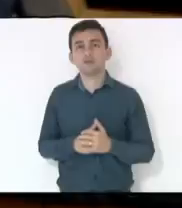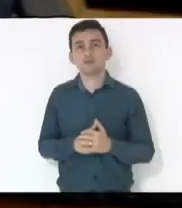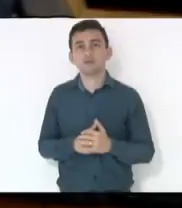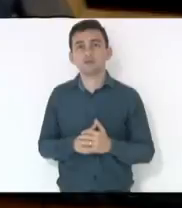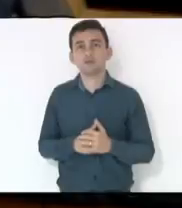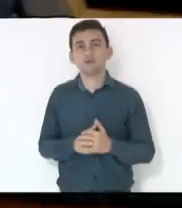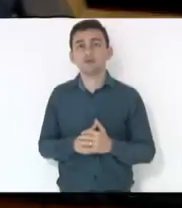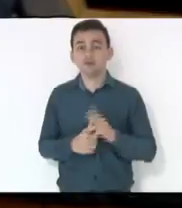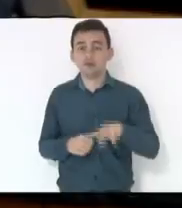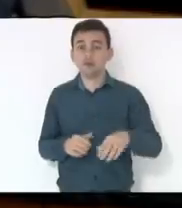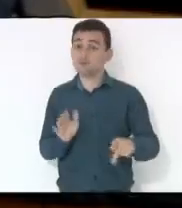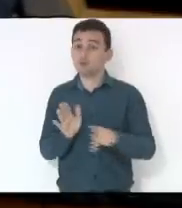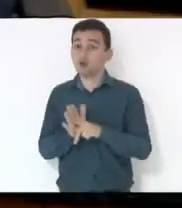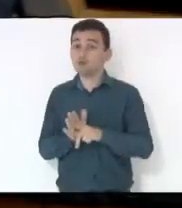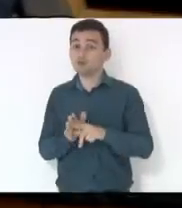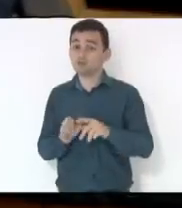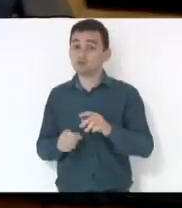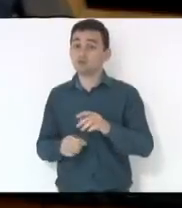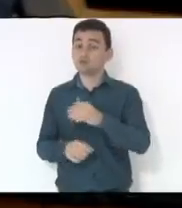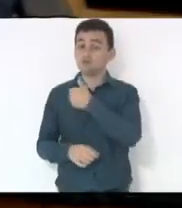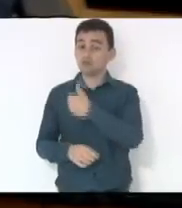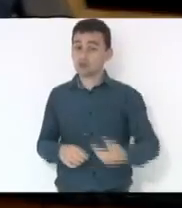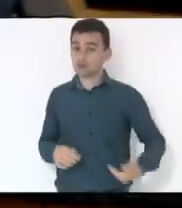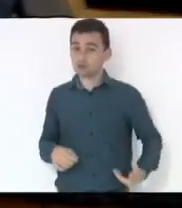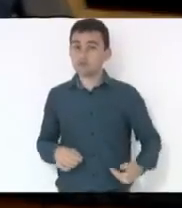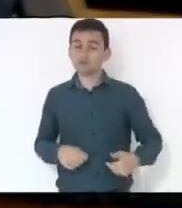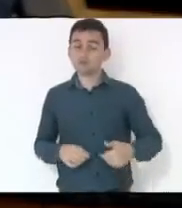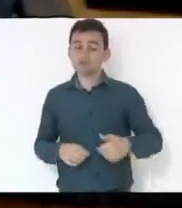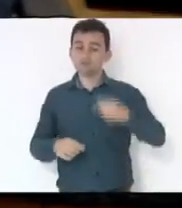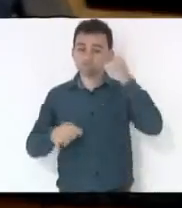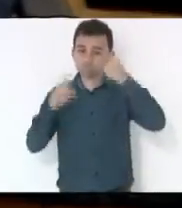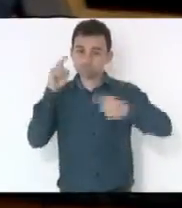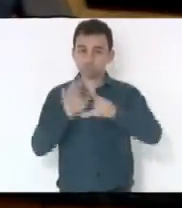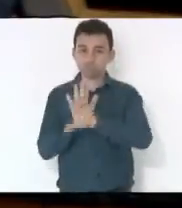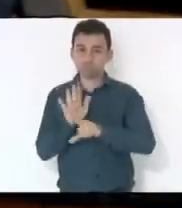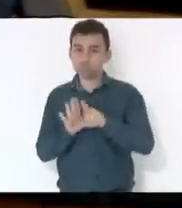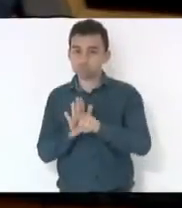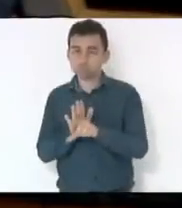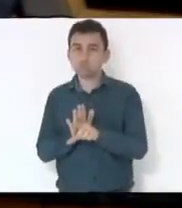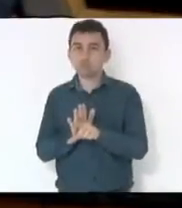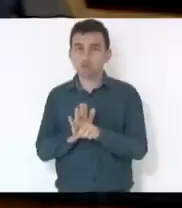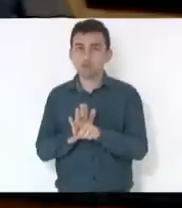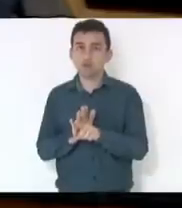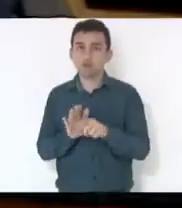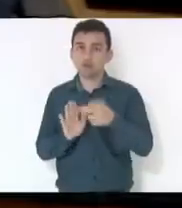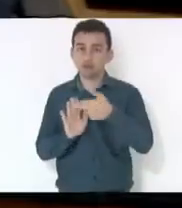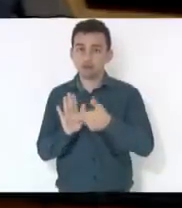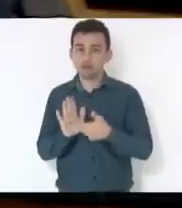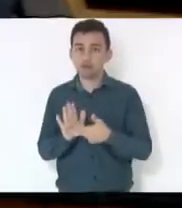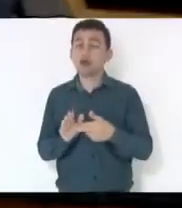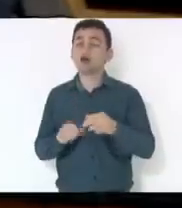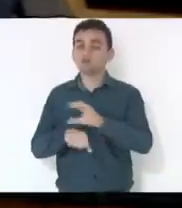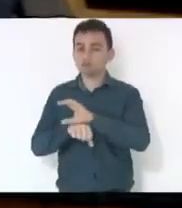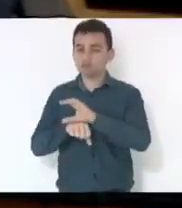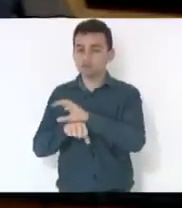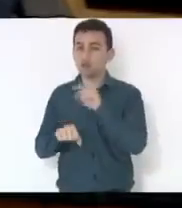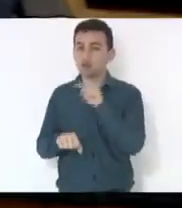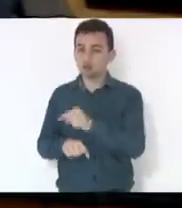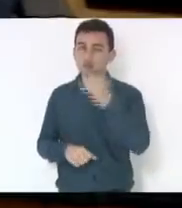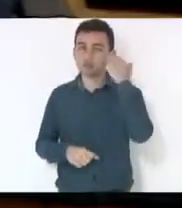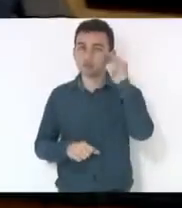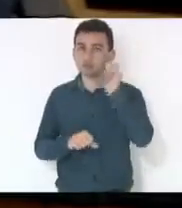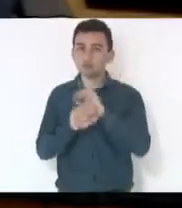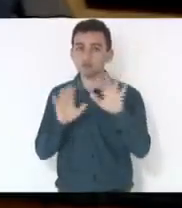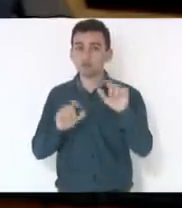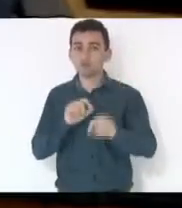compete à União legislar sobre normas gerais de licitação e contratação. Então, há um entendimento, a Constituição permite um entendimento que, se não for